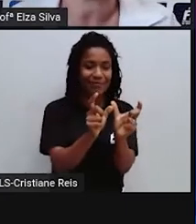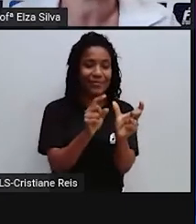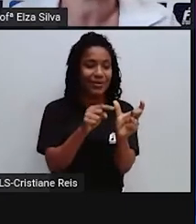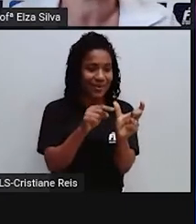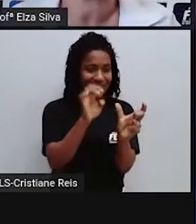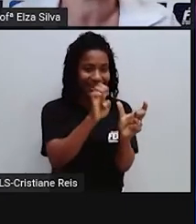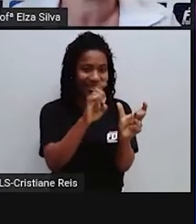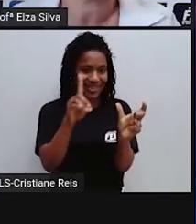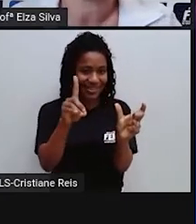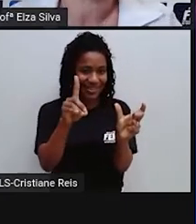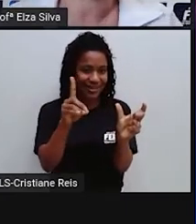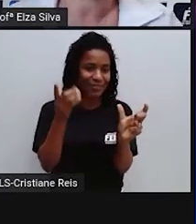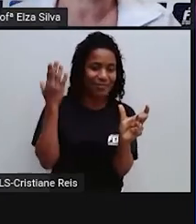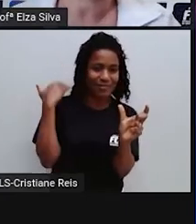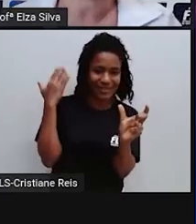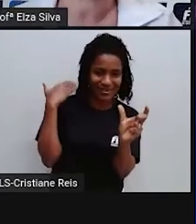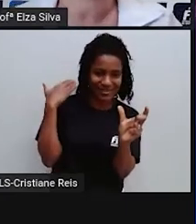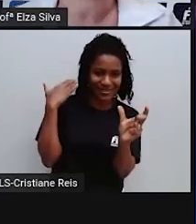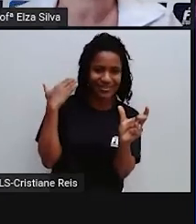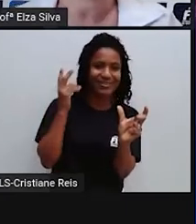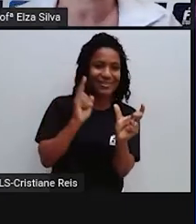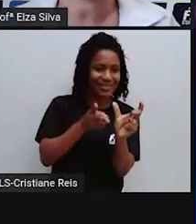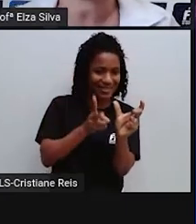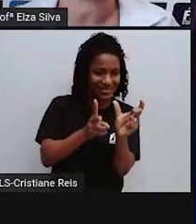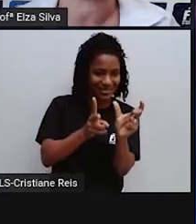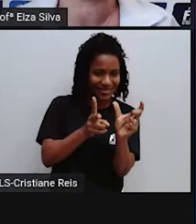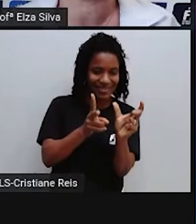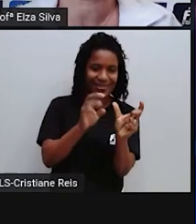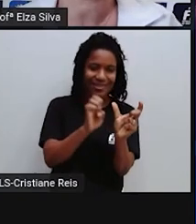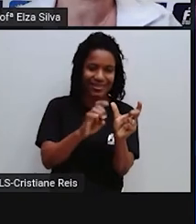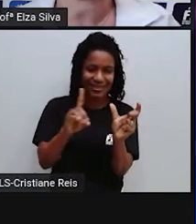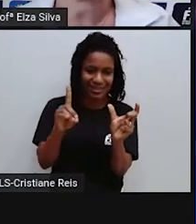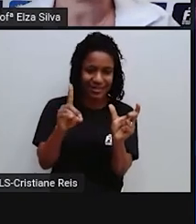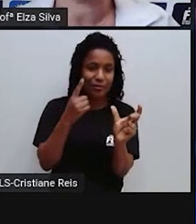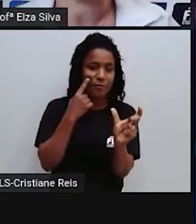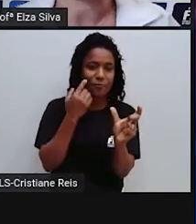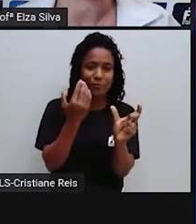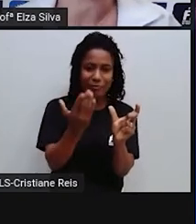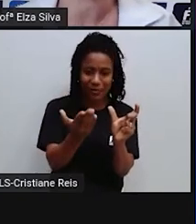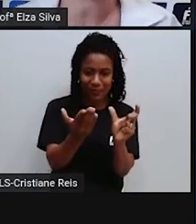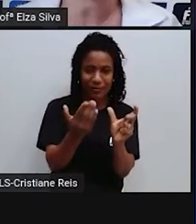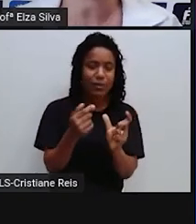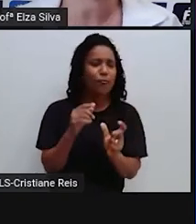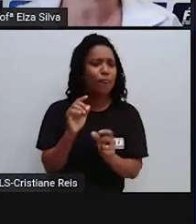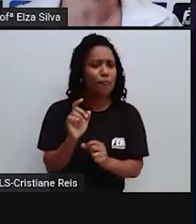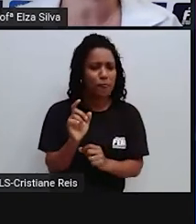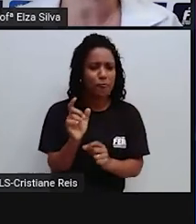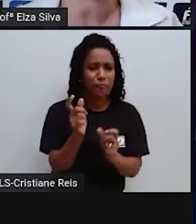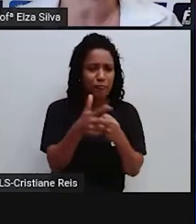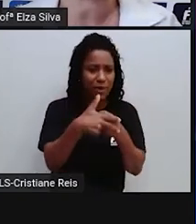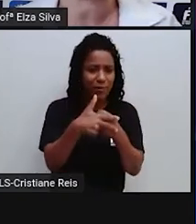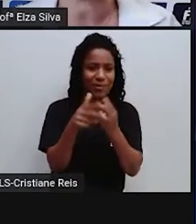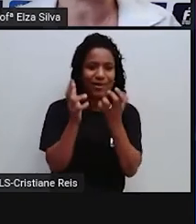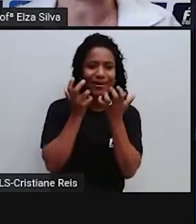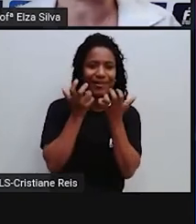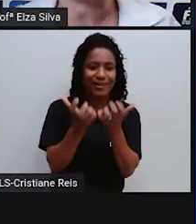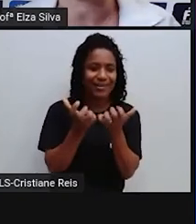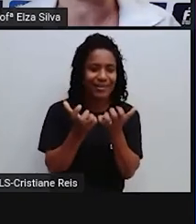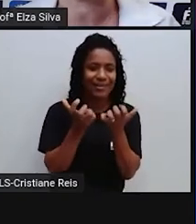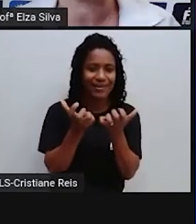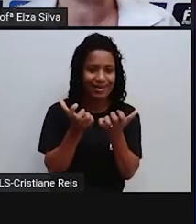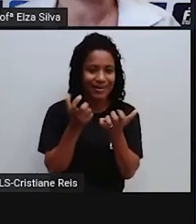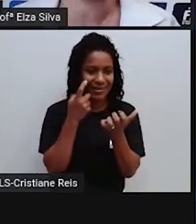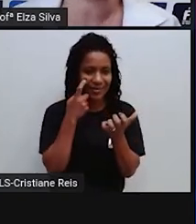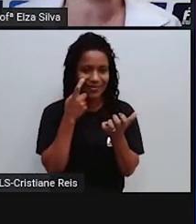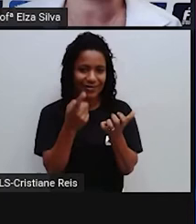ED Por exemplo O verbo To enjoy Querer I enjoyed The food Of Bahia A